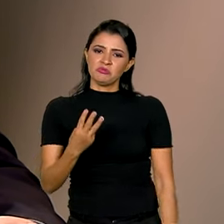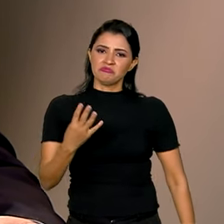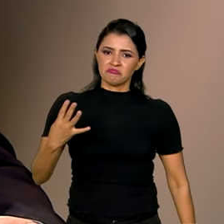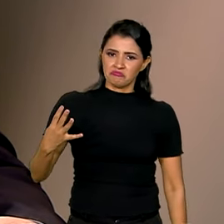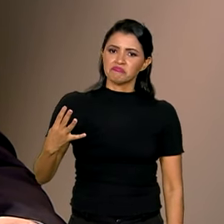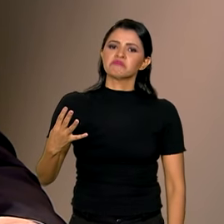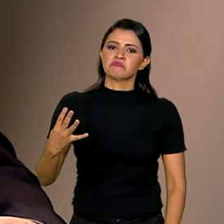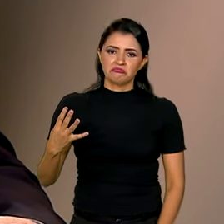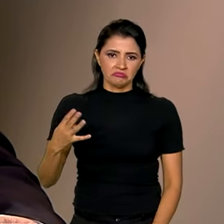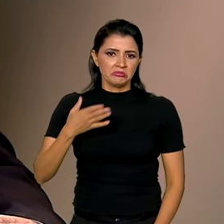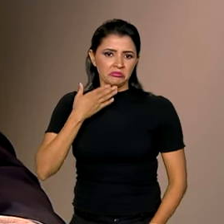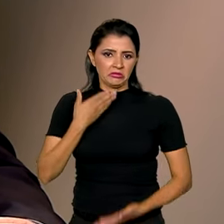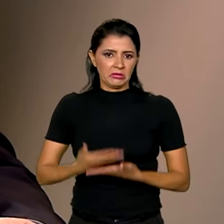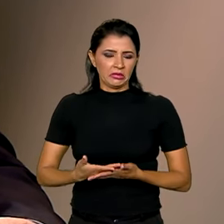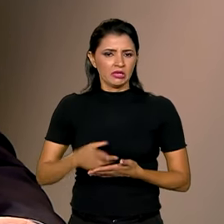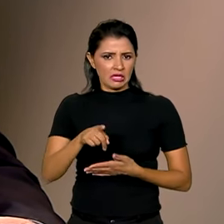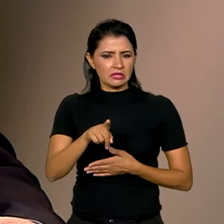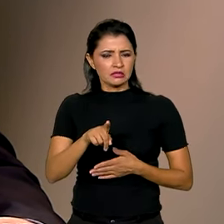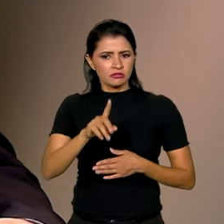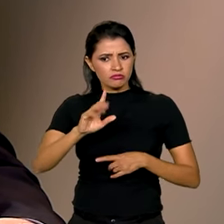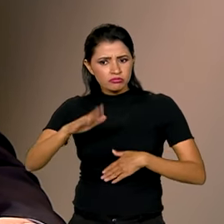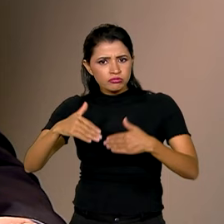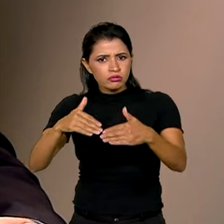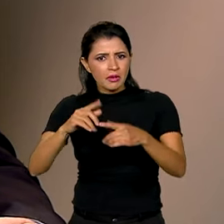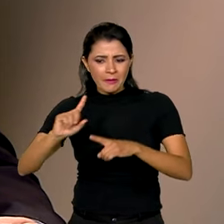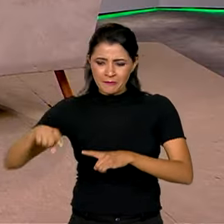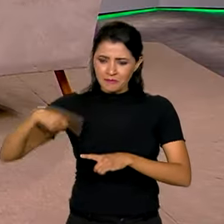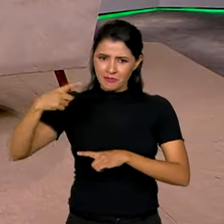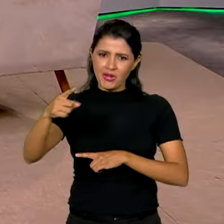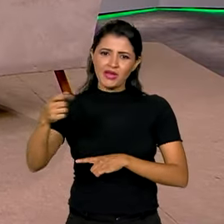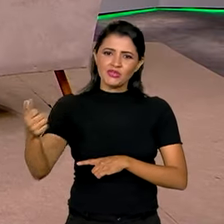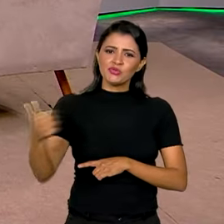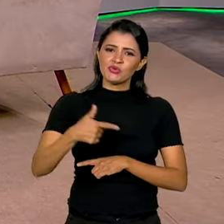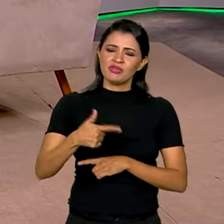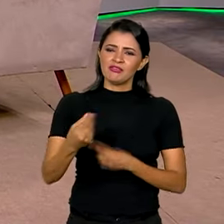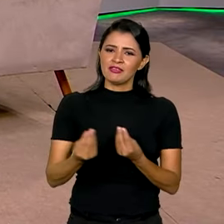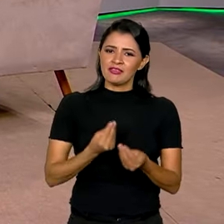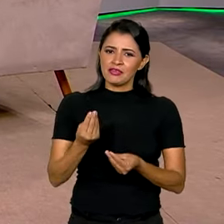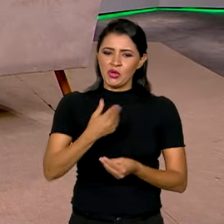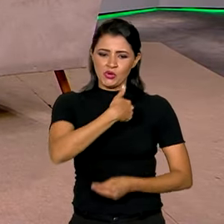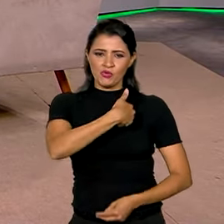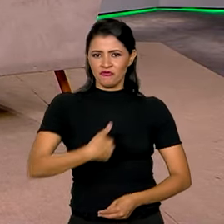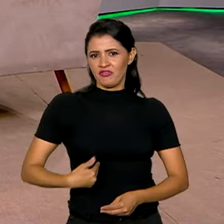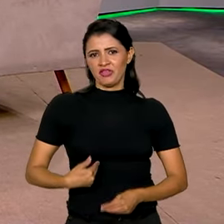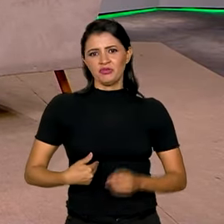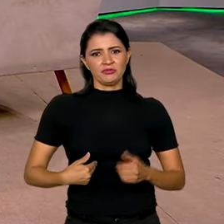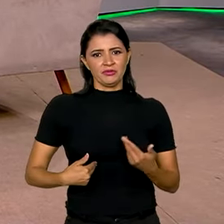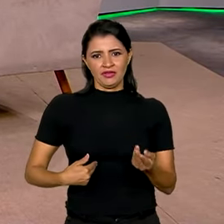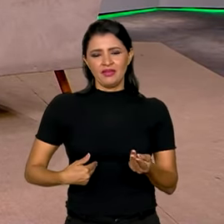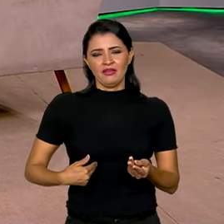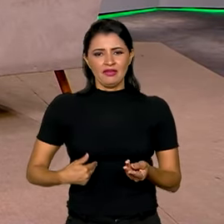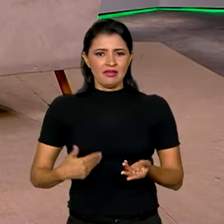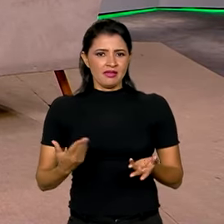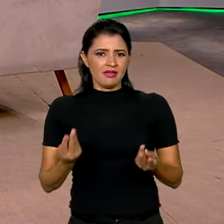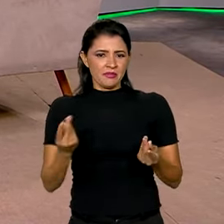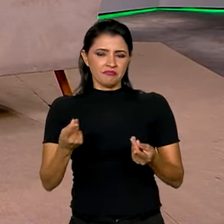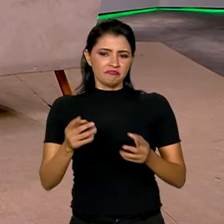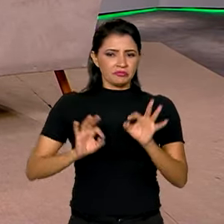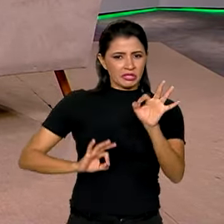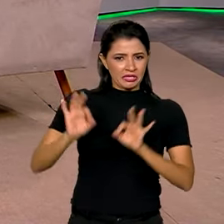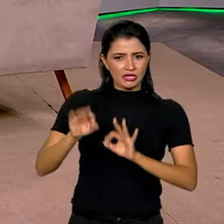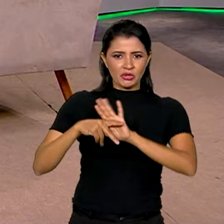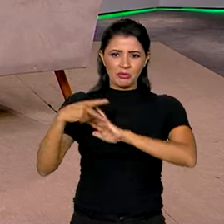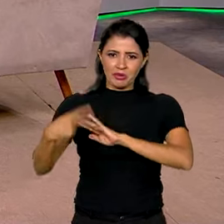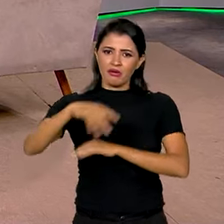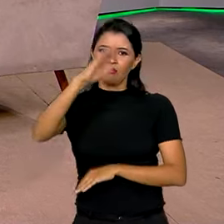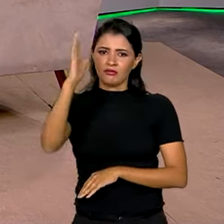processo vai além daquilo que um governo planeja para